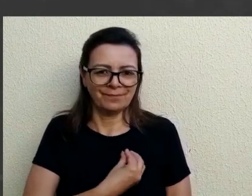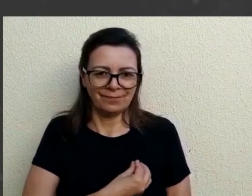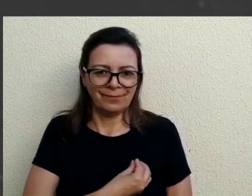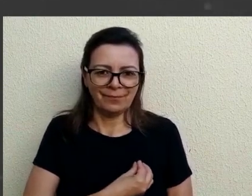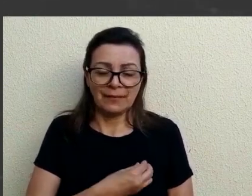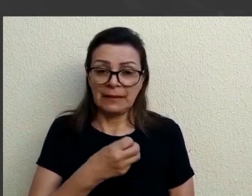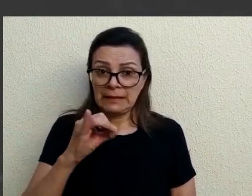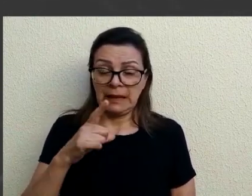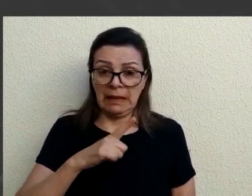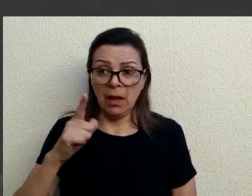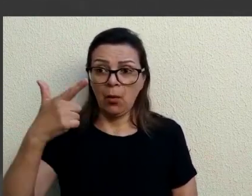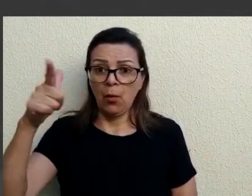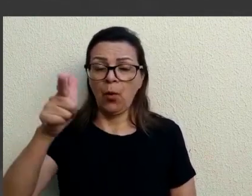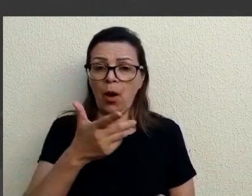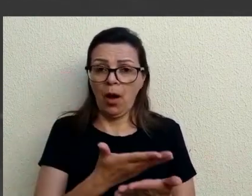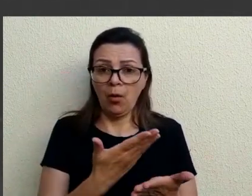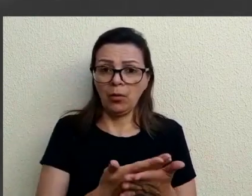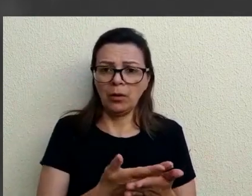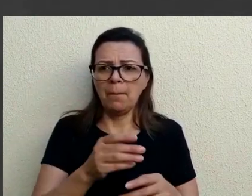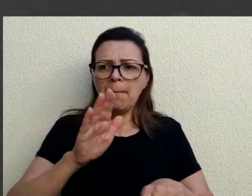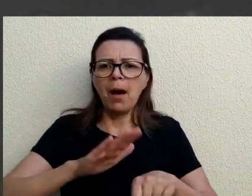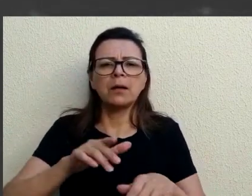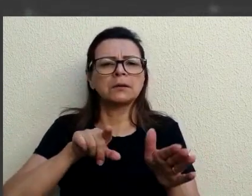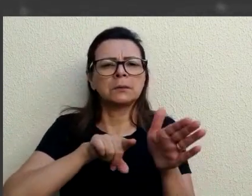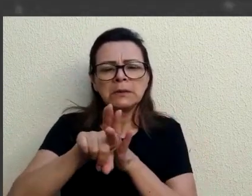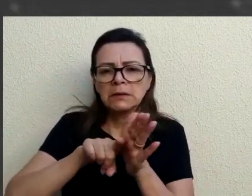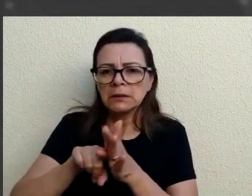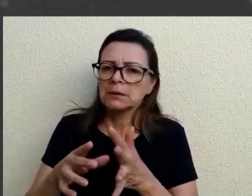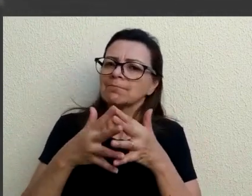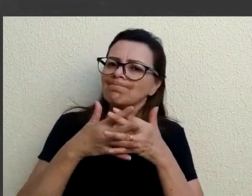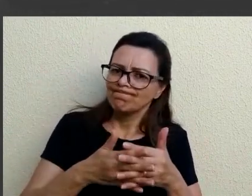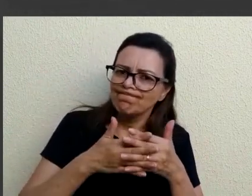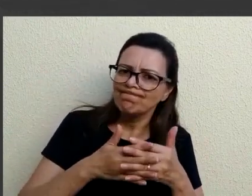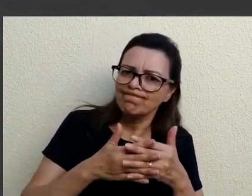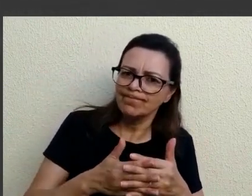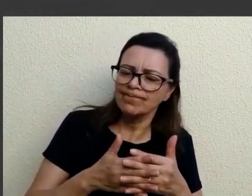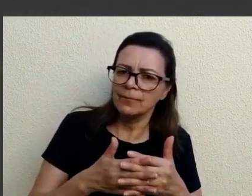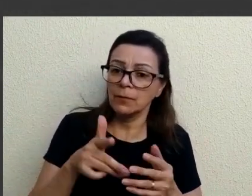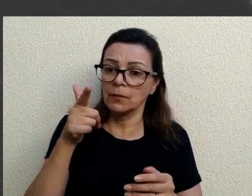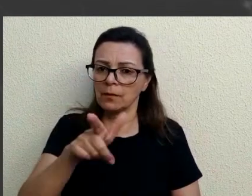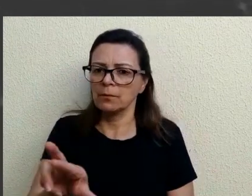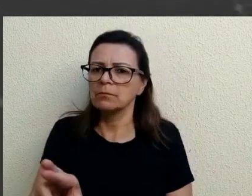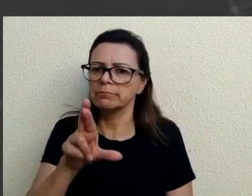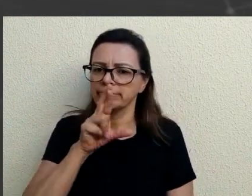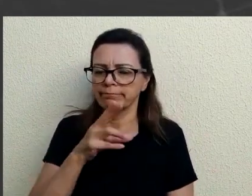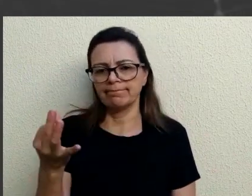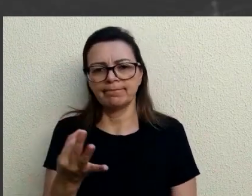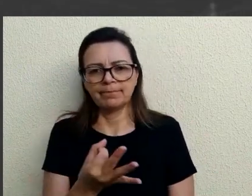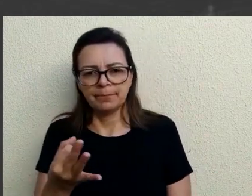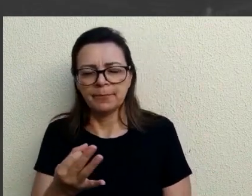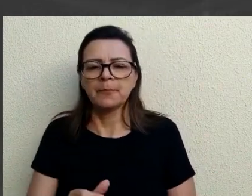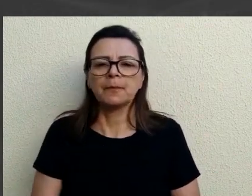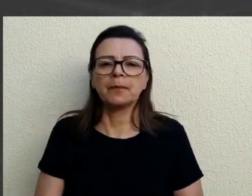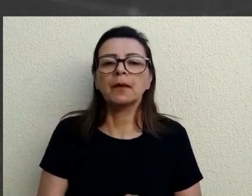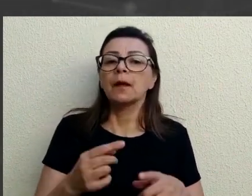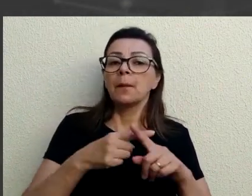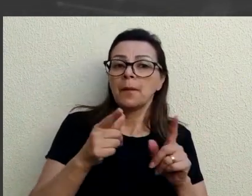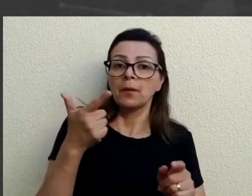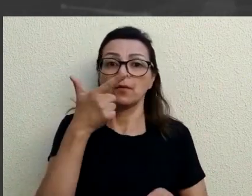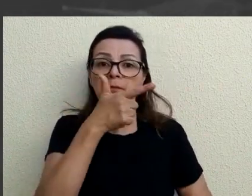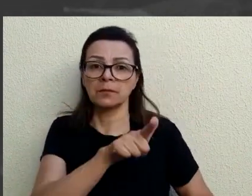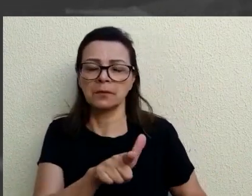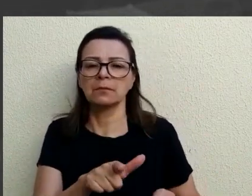com aula fora todas as outras pesquisas, é complicado a gente chegar nesses resultados. mas